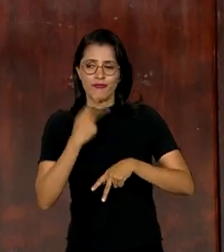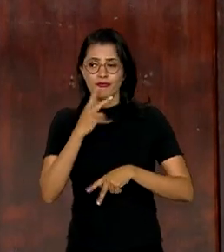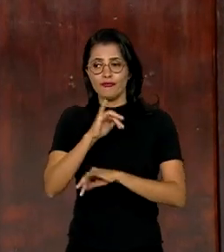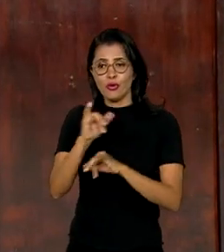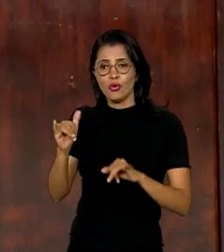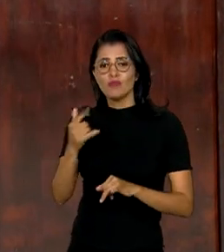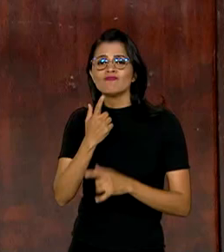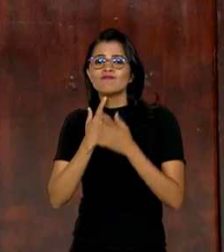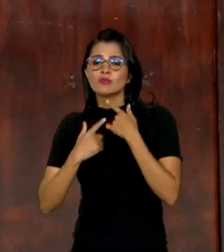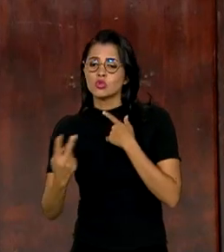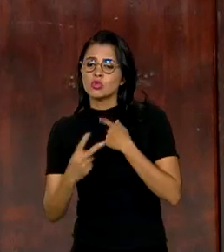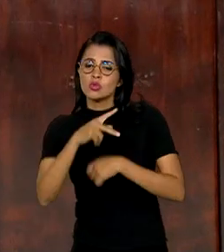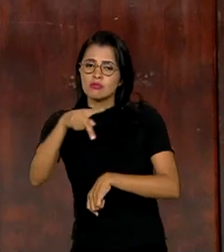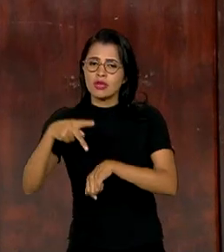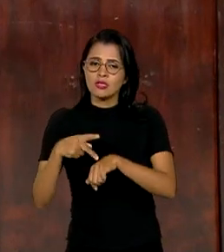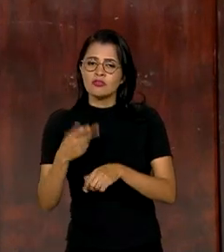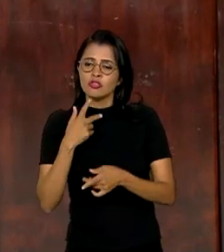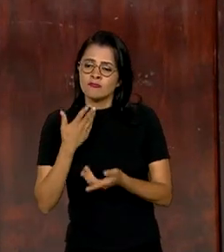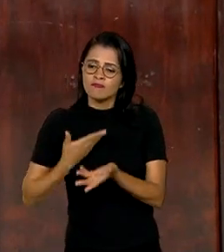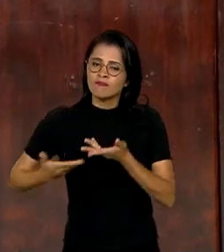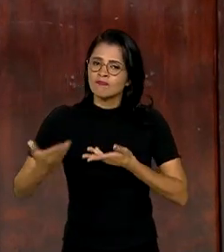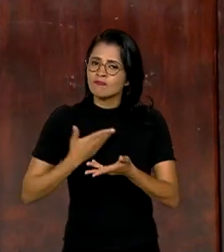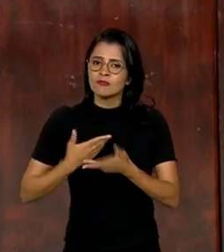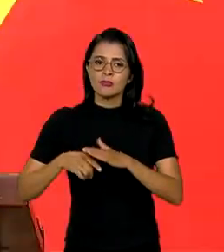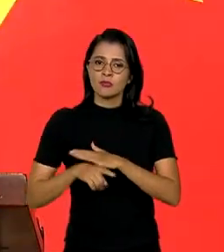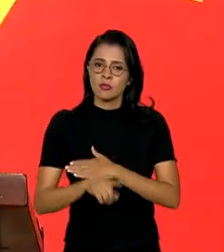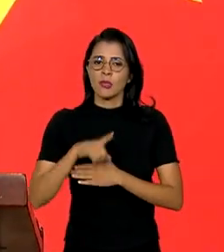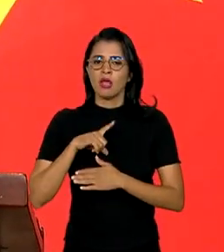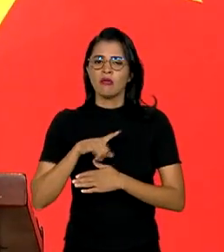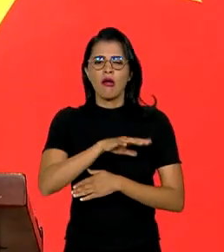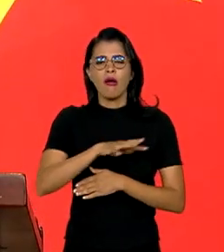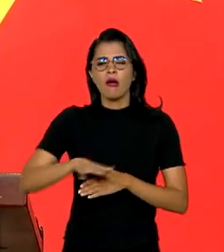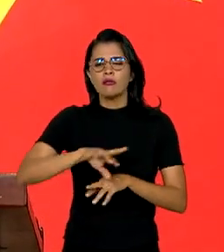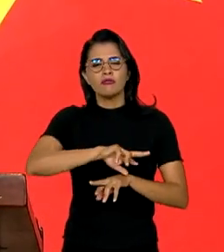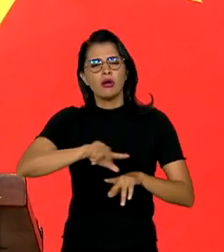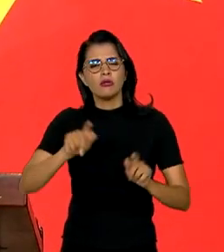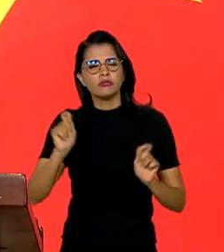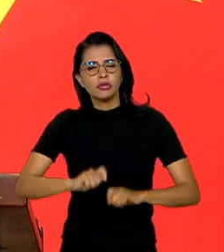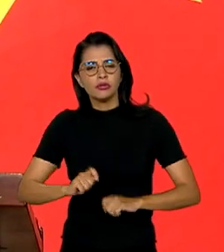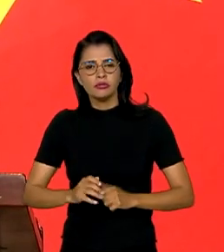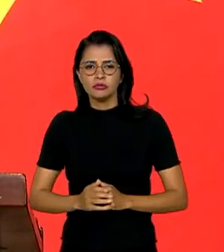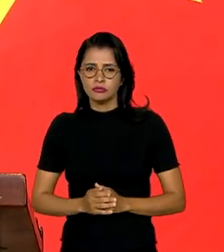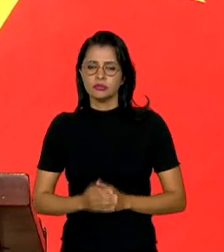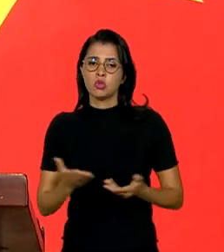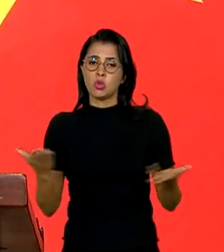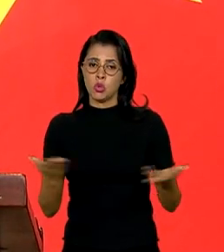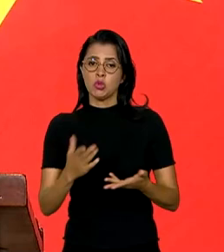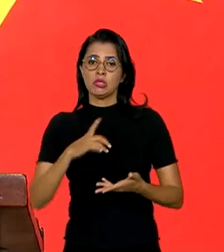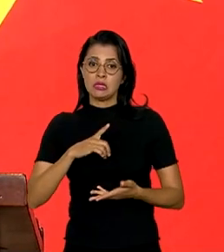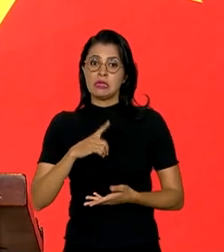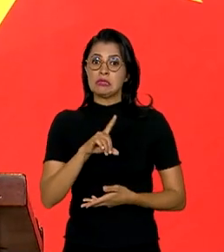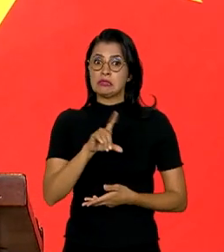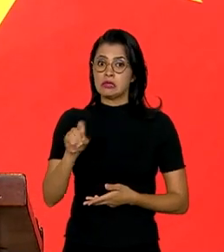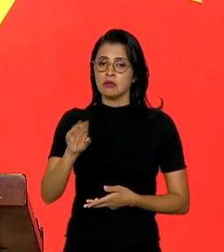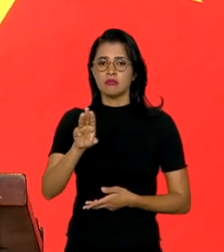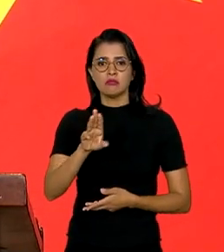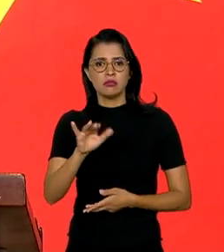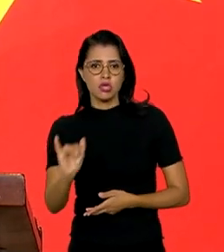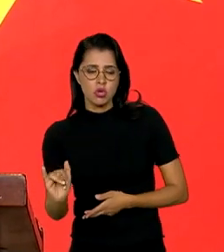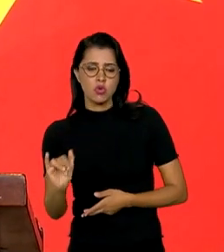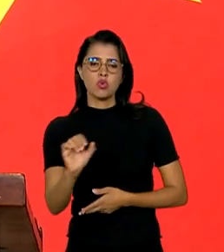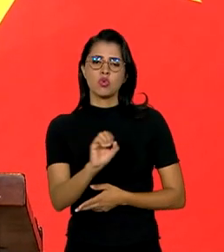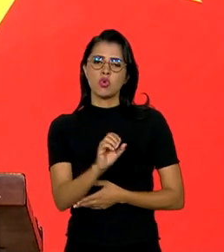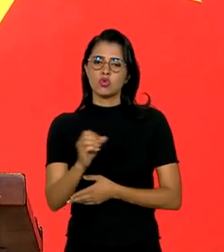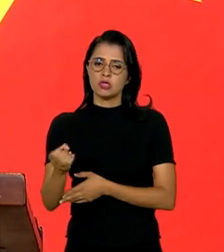países de aprofundar a relação em diversas áreas. Hoje, nós temos um fluxo de 6 bilhões e